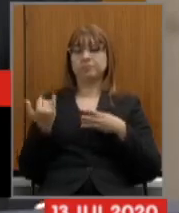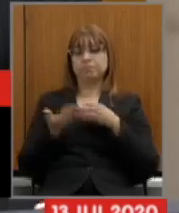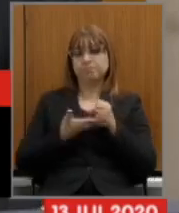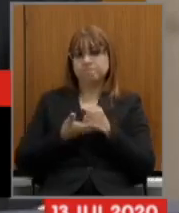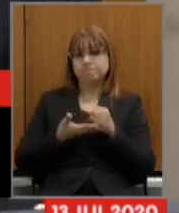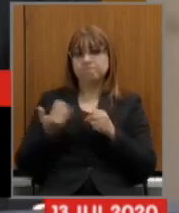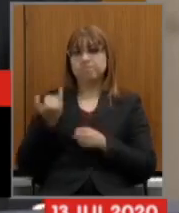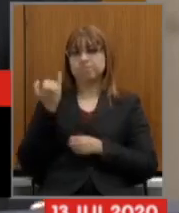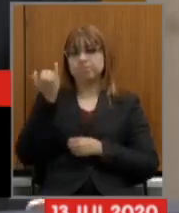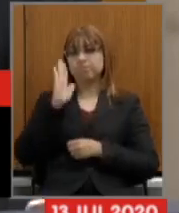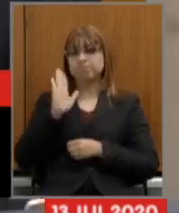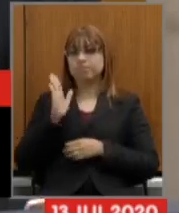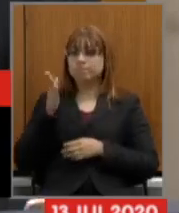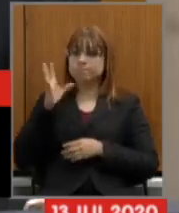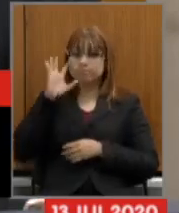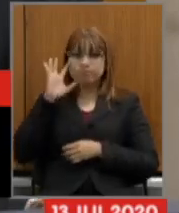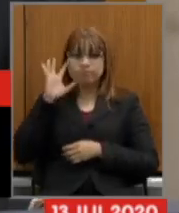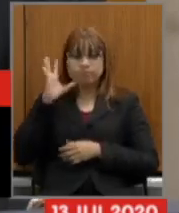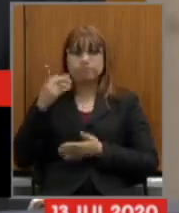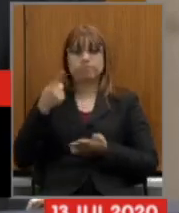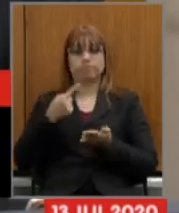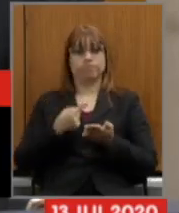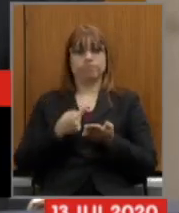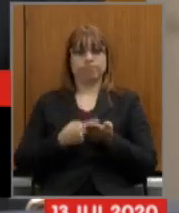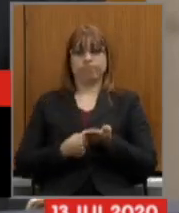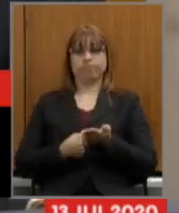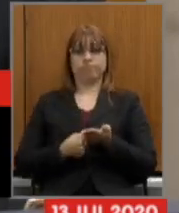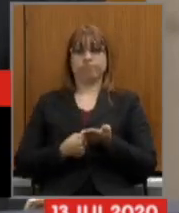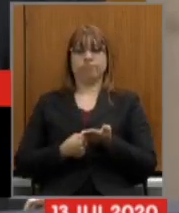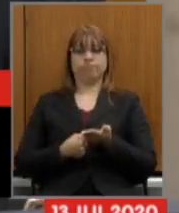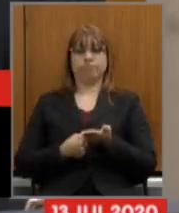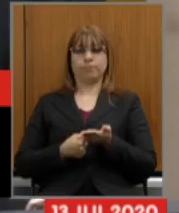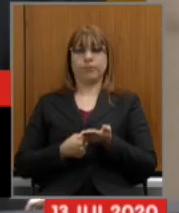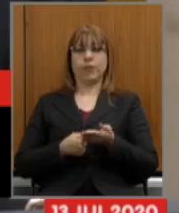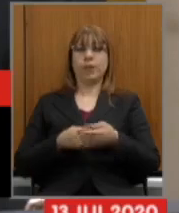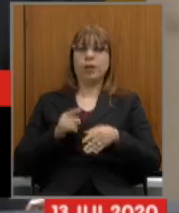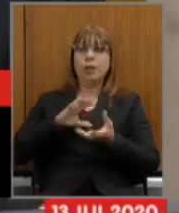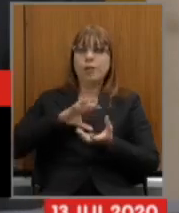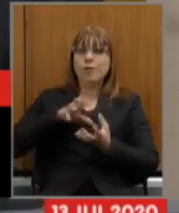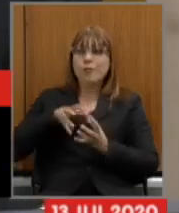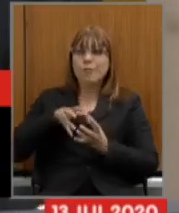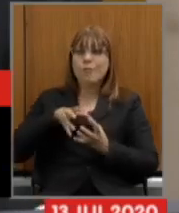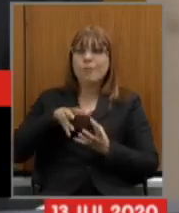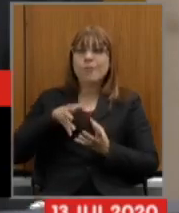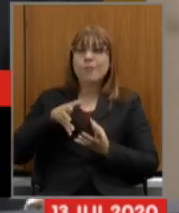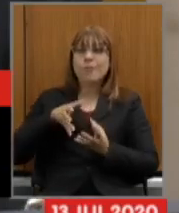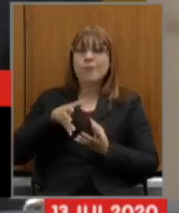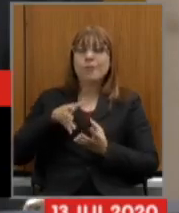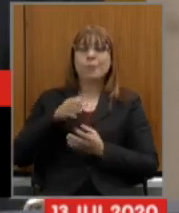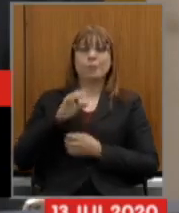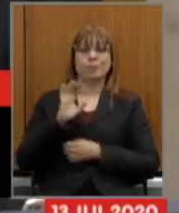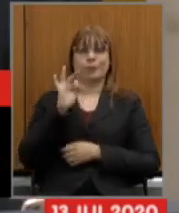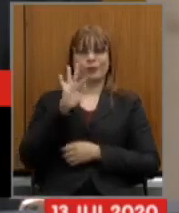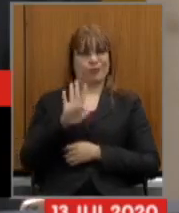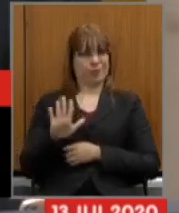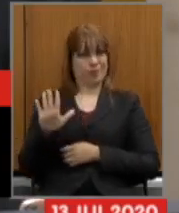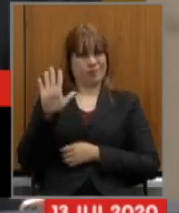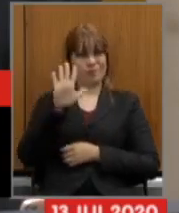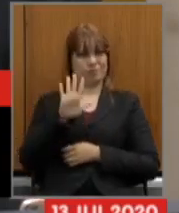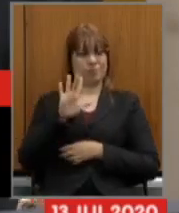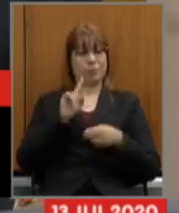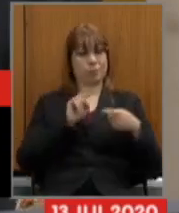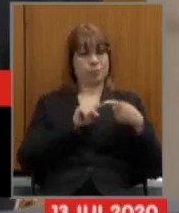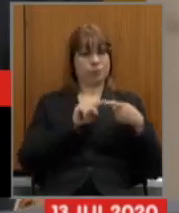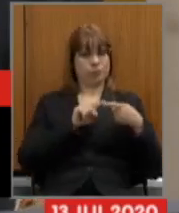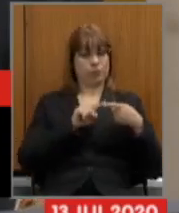definidos pelo governo federal na reforma federal ou seja primeiro que a